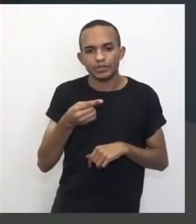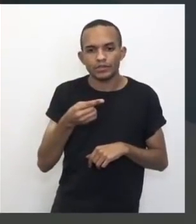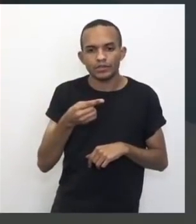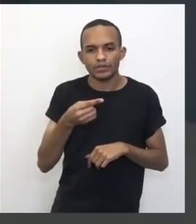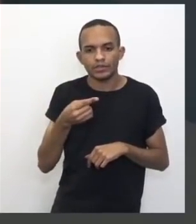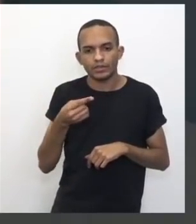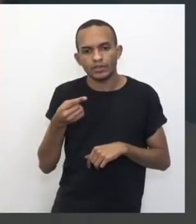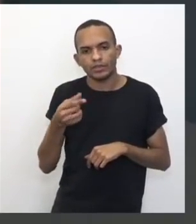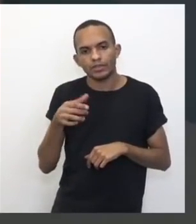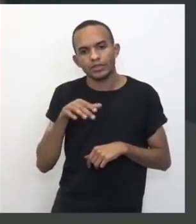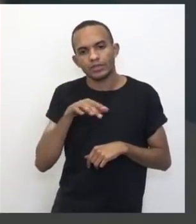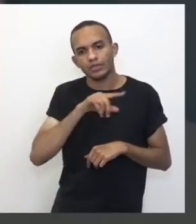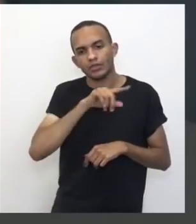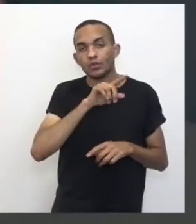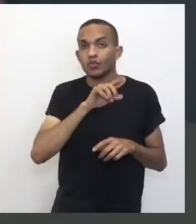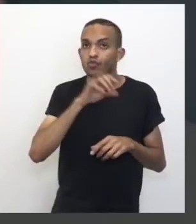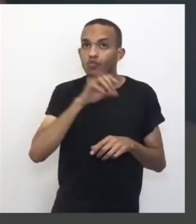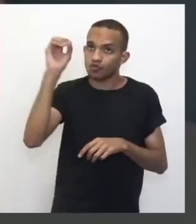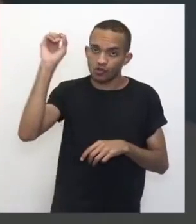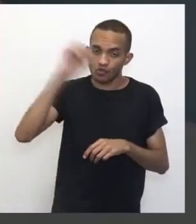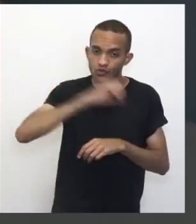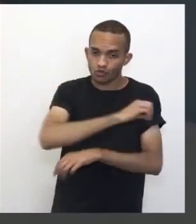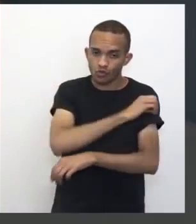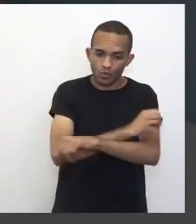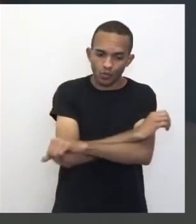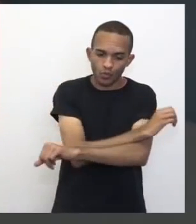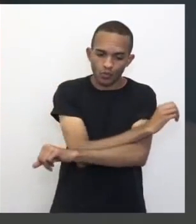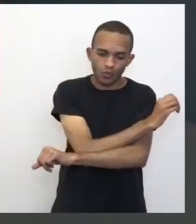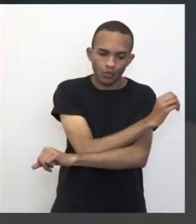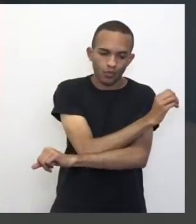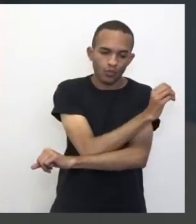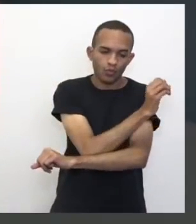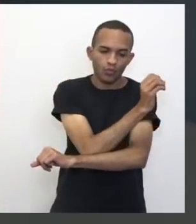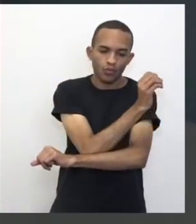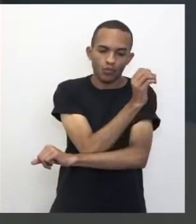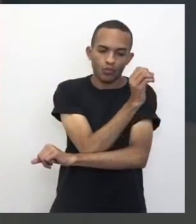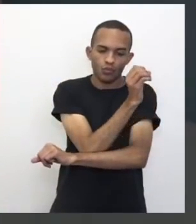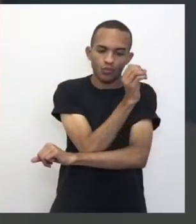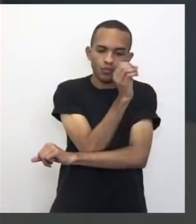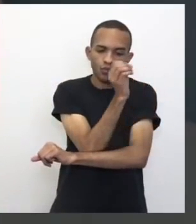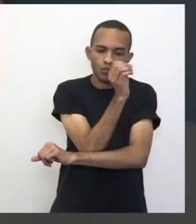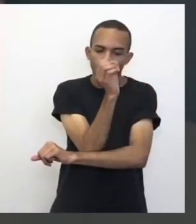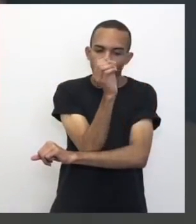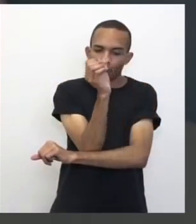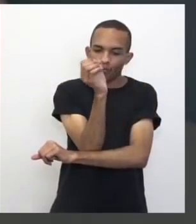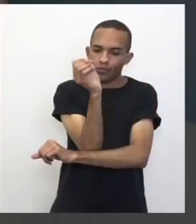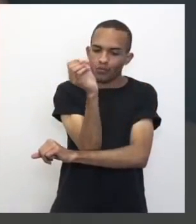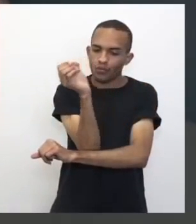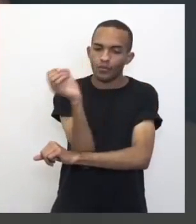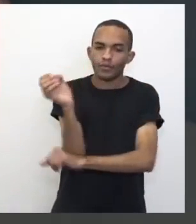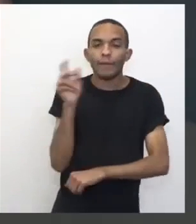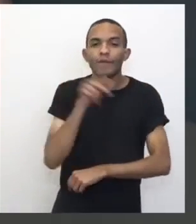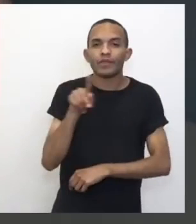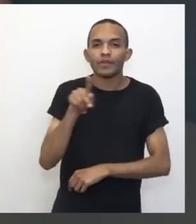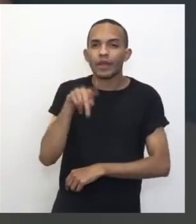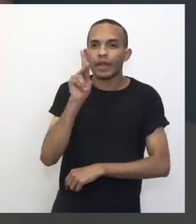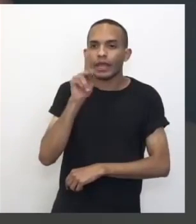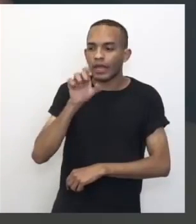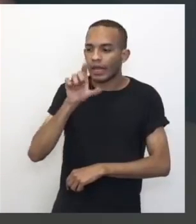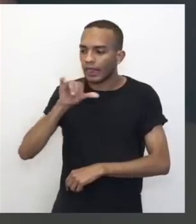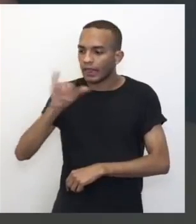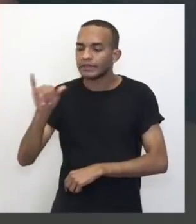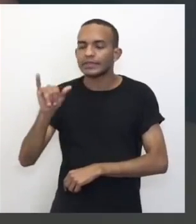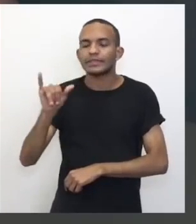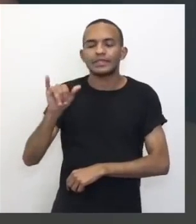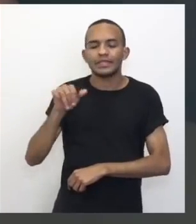dia, né? O sol vai se locomovendo. Deixa eu tentar aqui, ó. A professora Kelly Cristina mandou aqui um